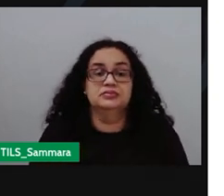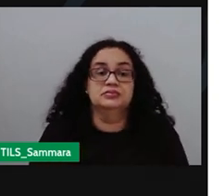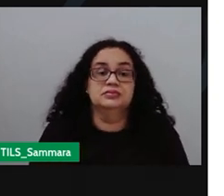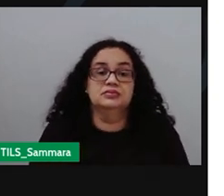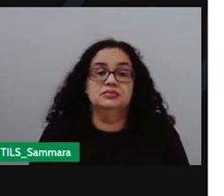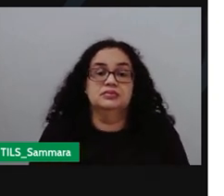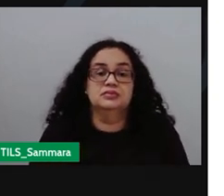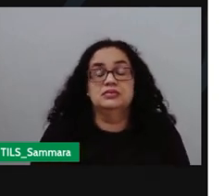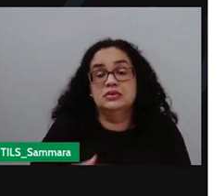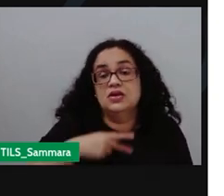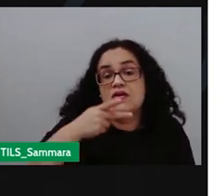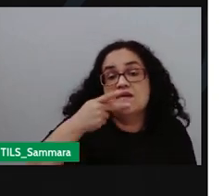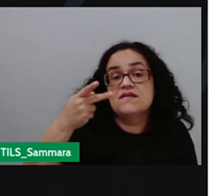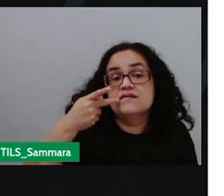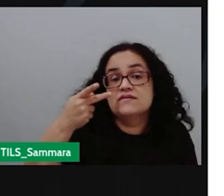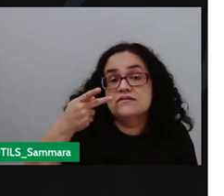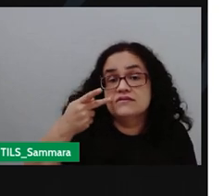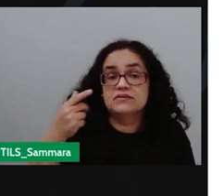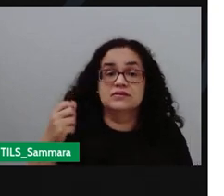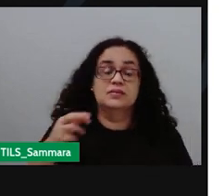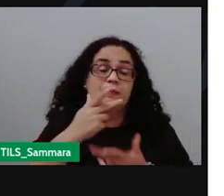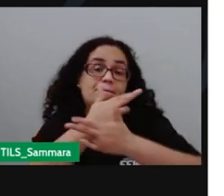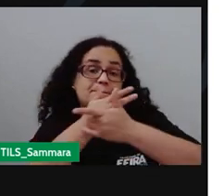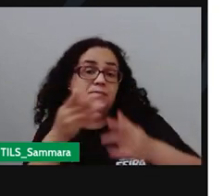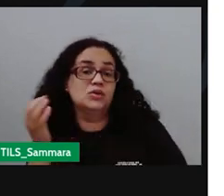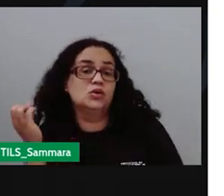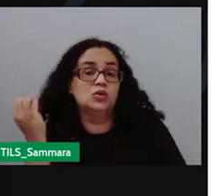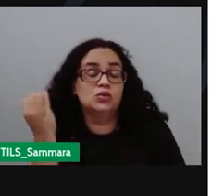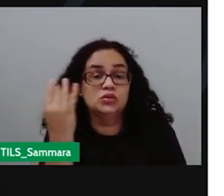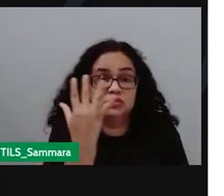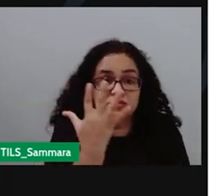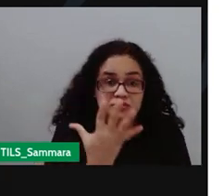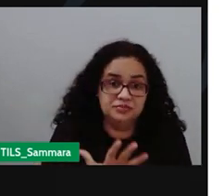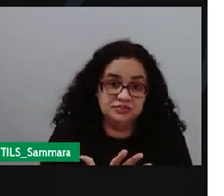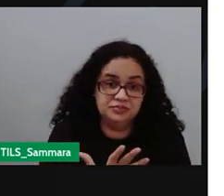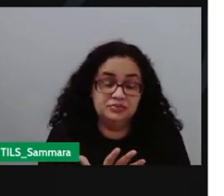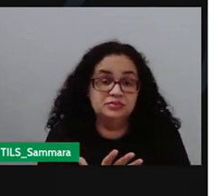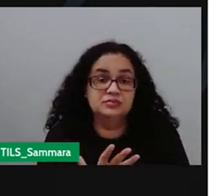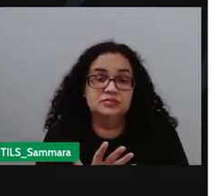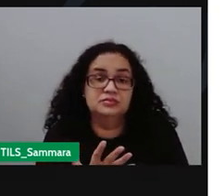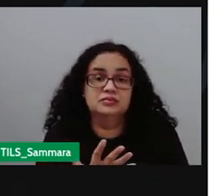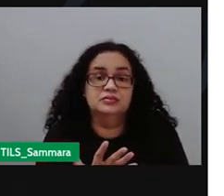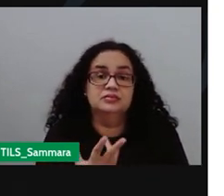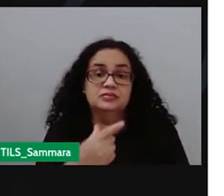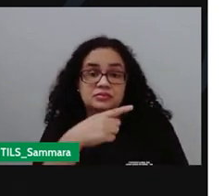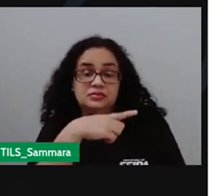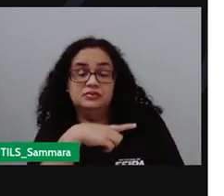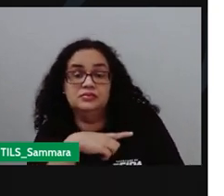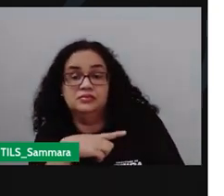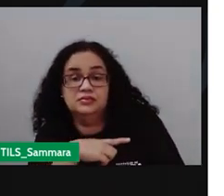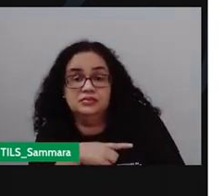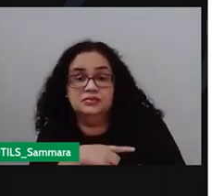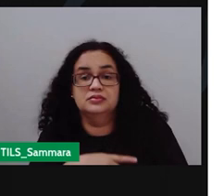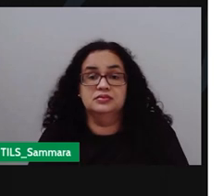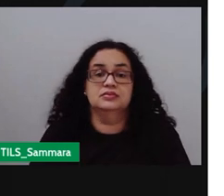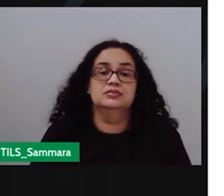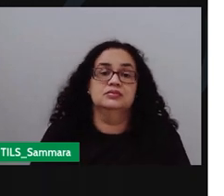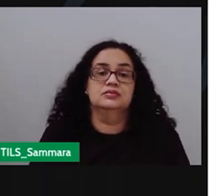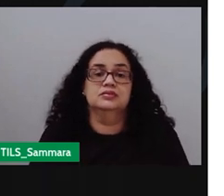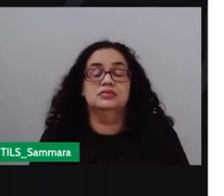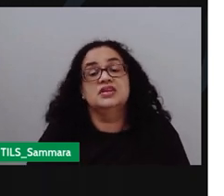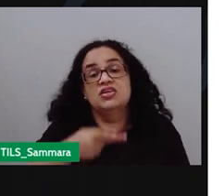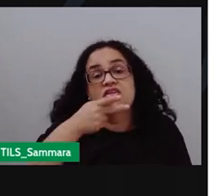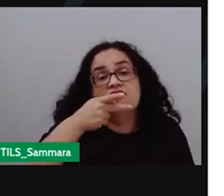Marca do discurso direto e da subjetividade, ou seja, a gente tem a reprodução integral da